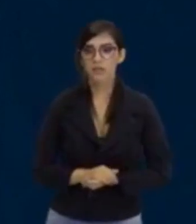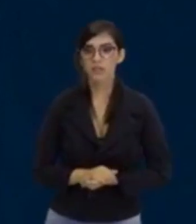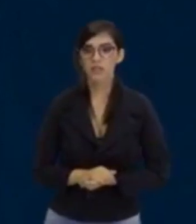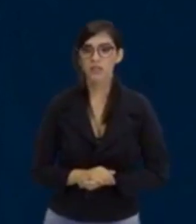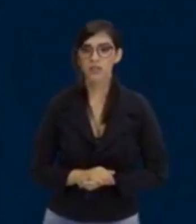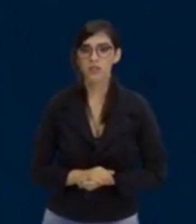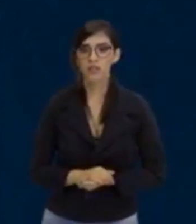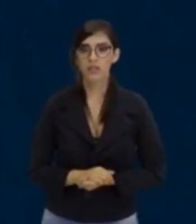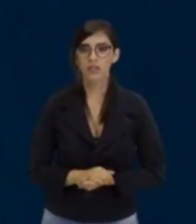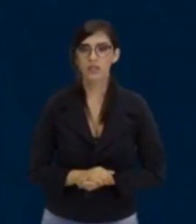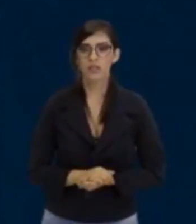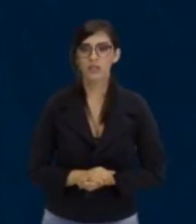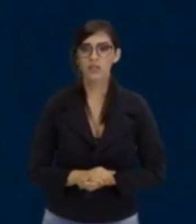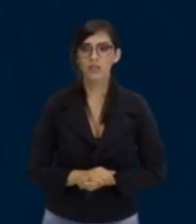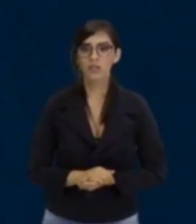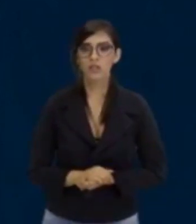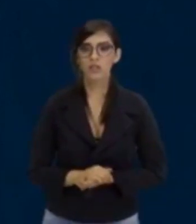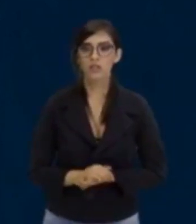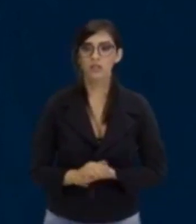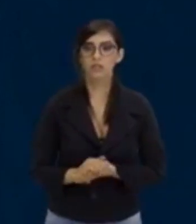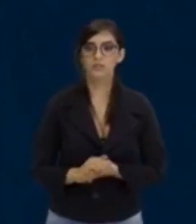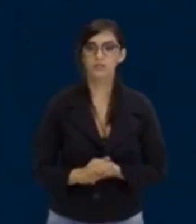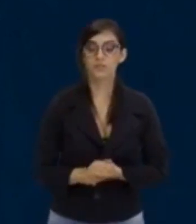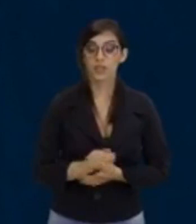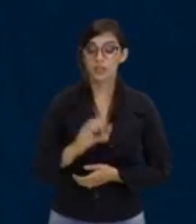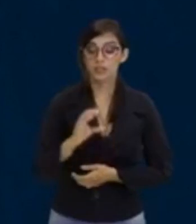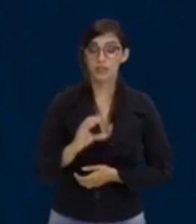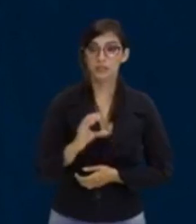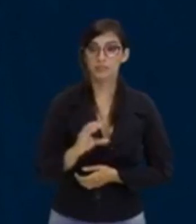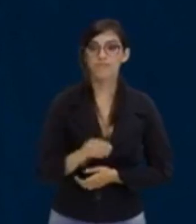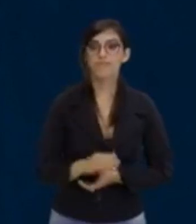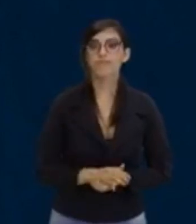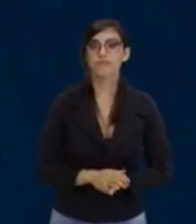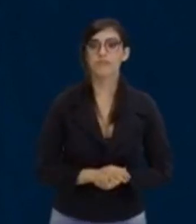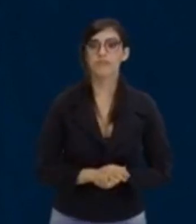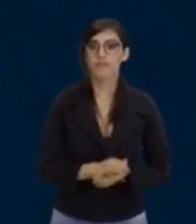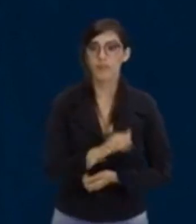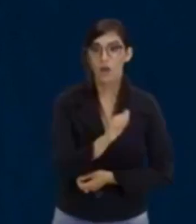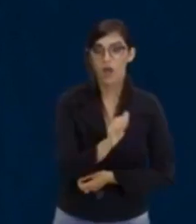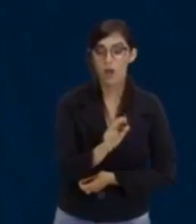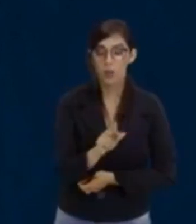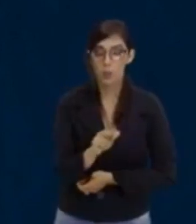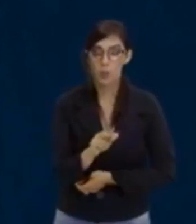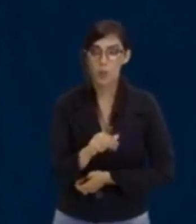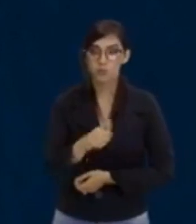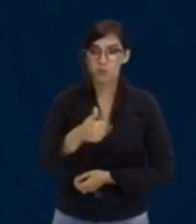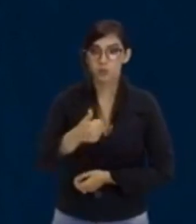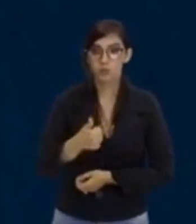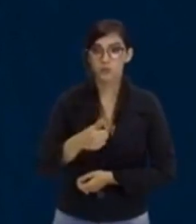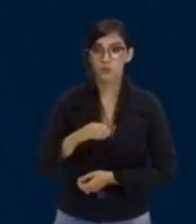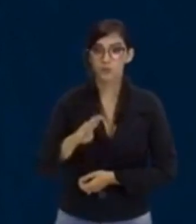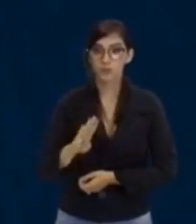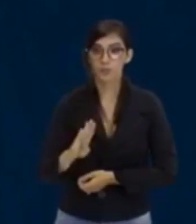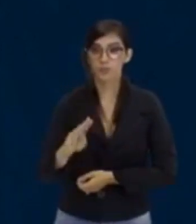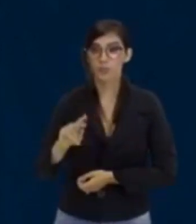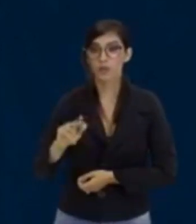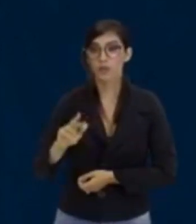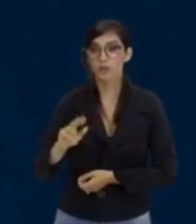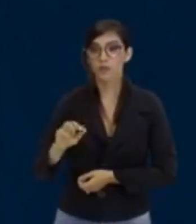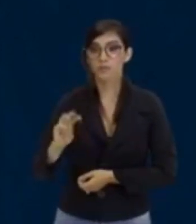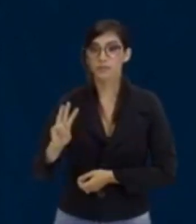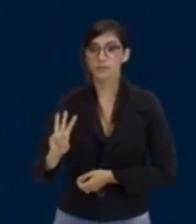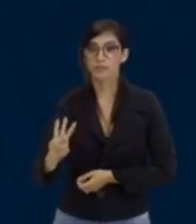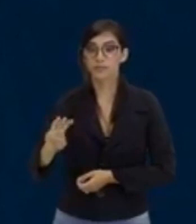E o nosso último exemplo, acompanhe aqui, ó. O A vale 1, o B vale 3,